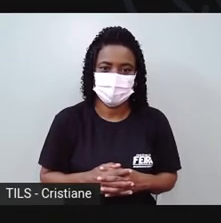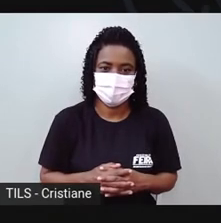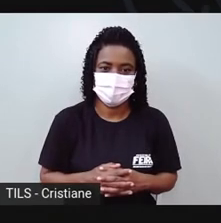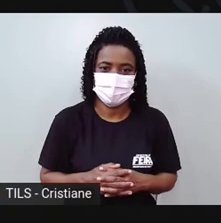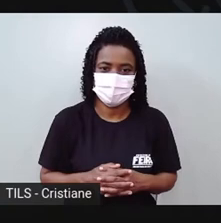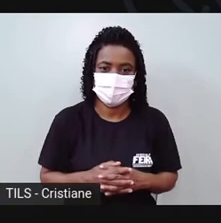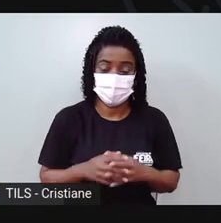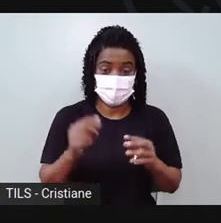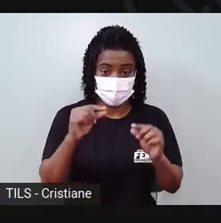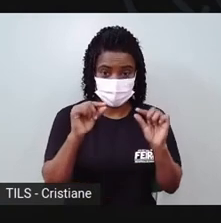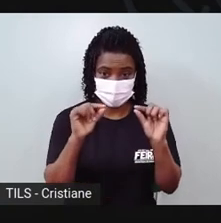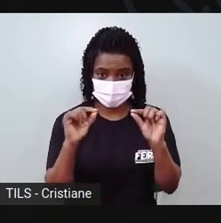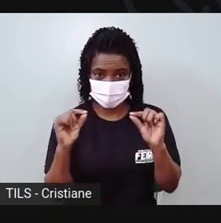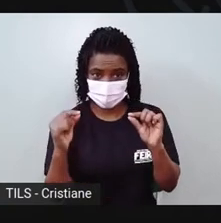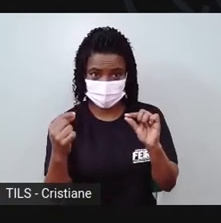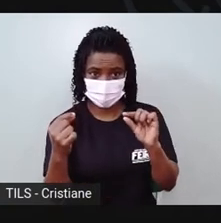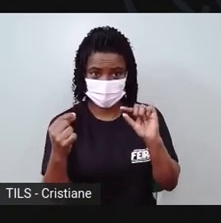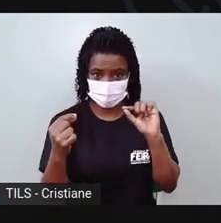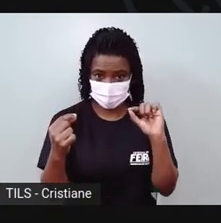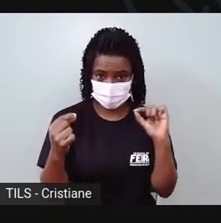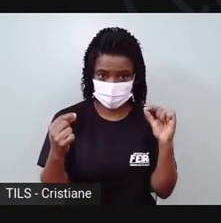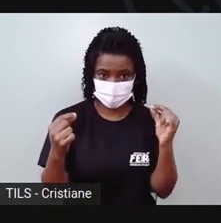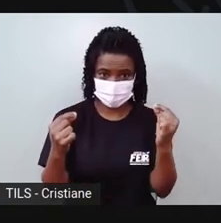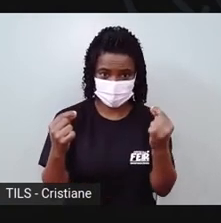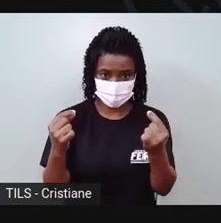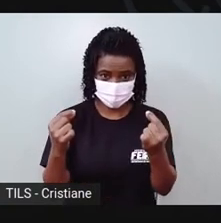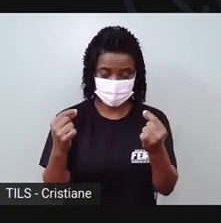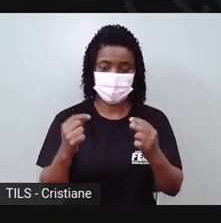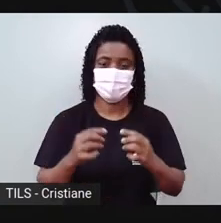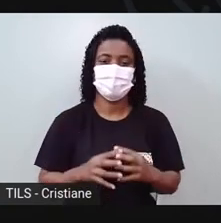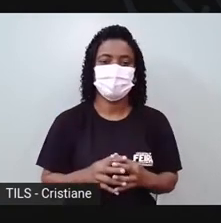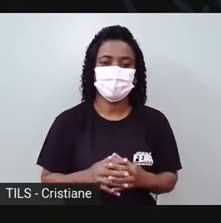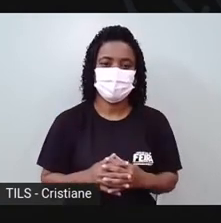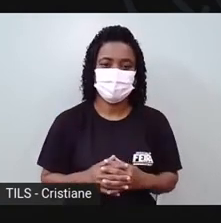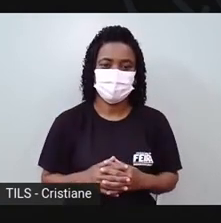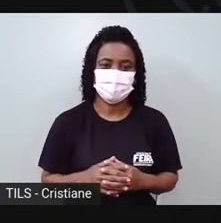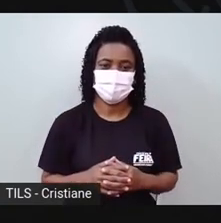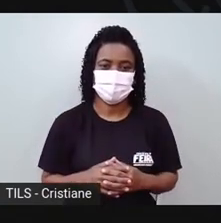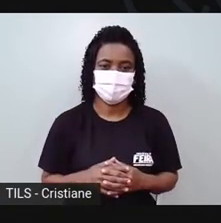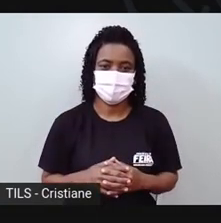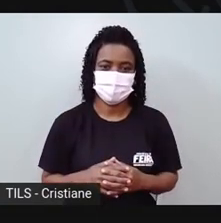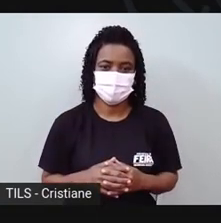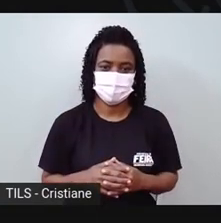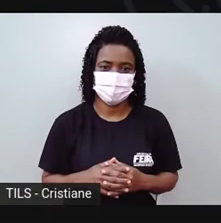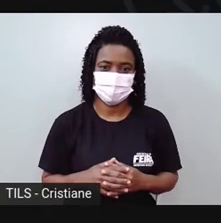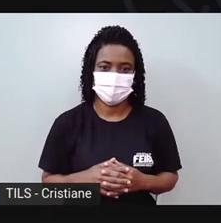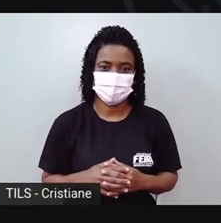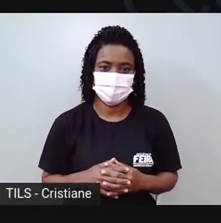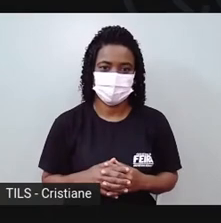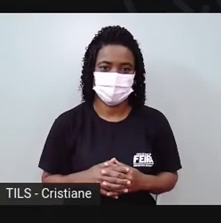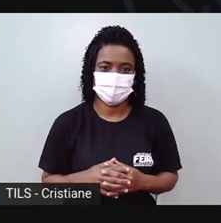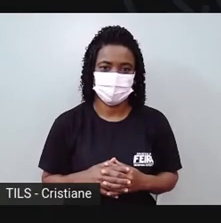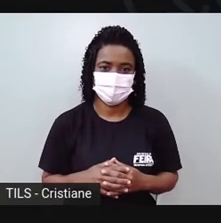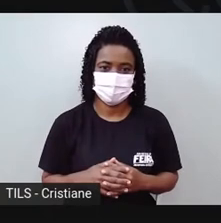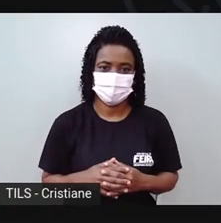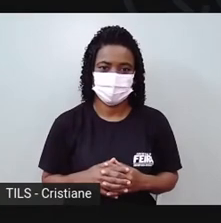e a outra alcinha na mesma direção do lado de cá.